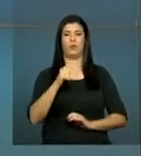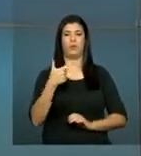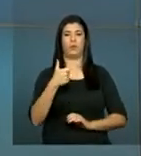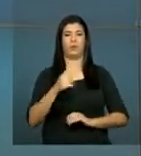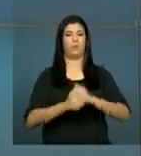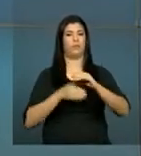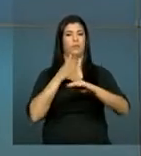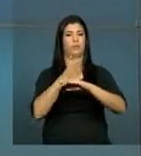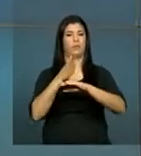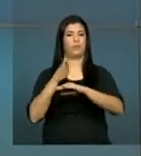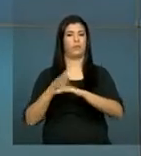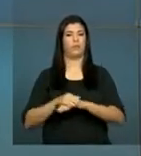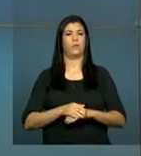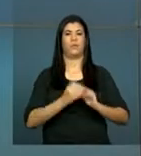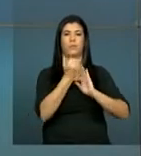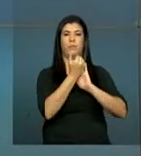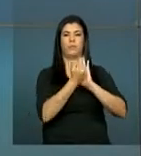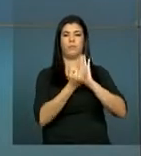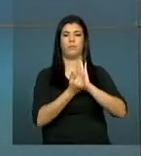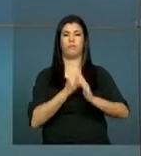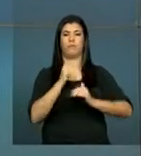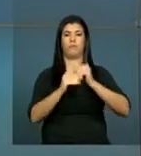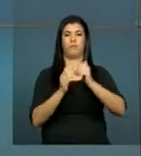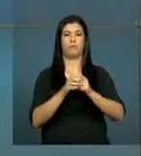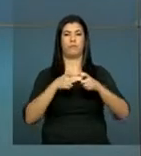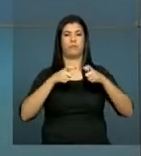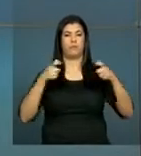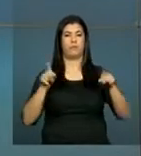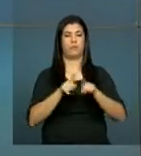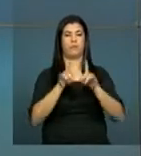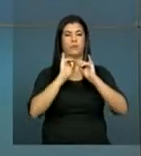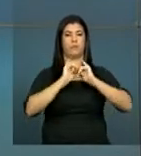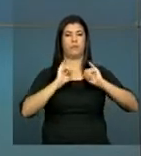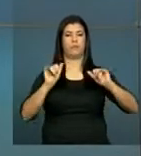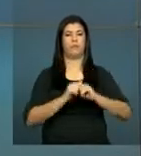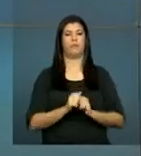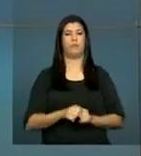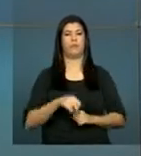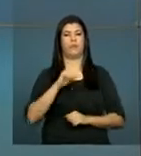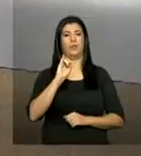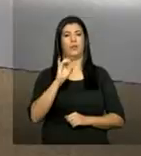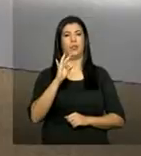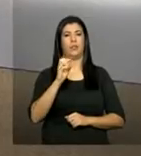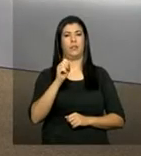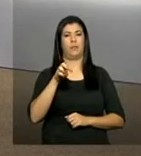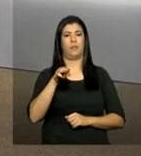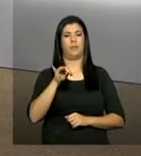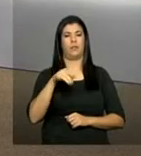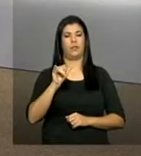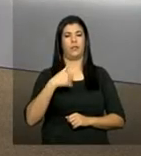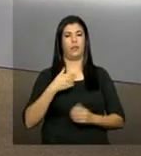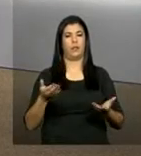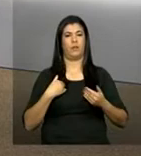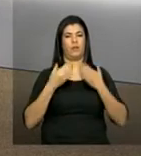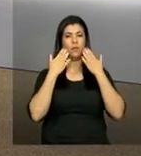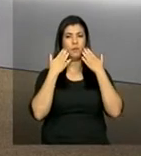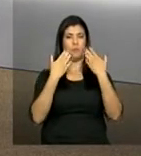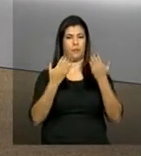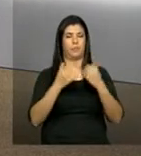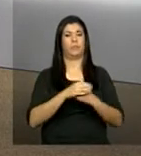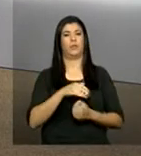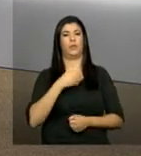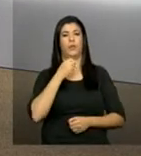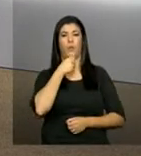investimentos do Programa de Aceleração do Crescimento serão anunciados no Palácio do Itamaraty. Vamos até lá conversar com a